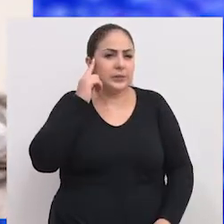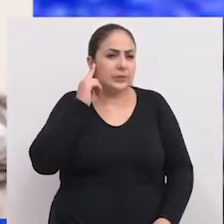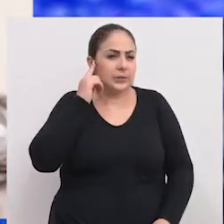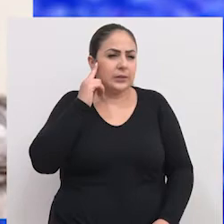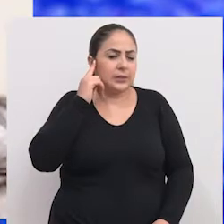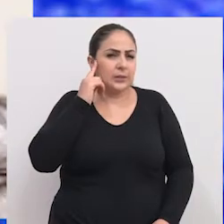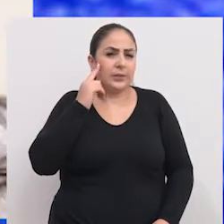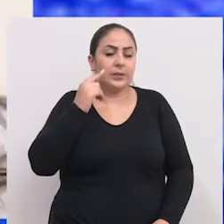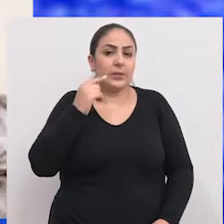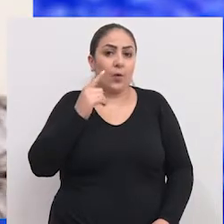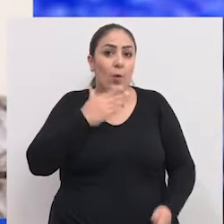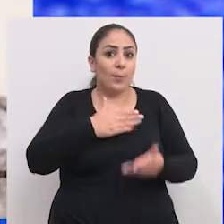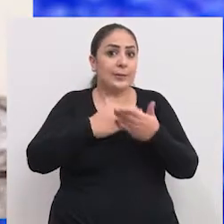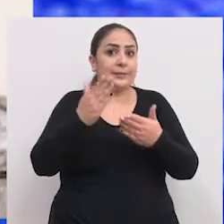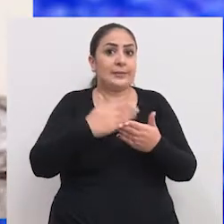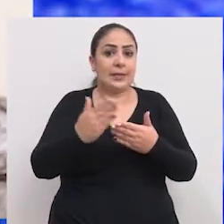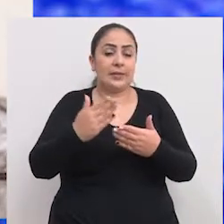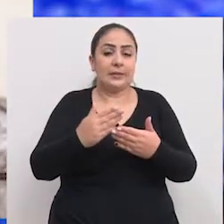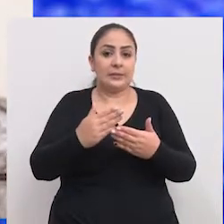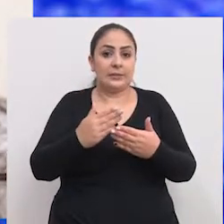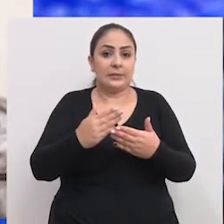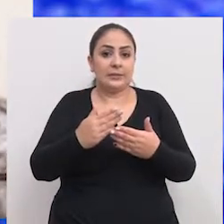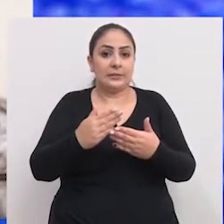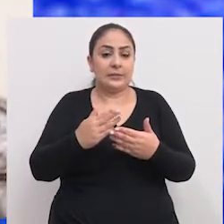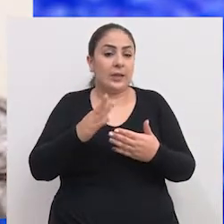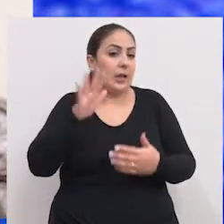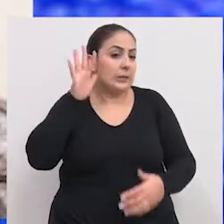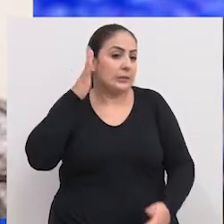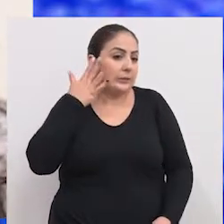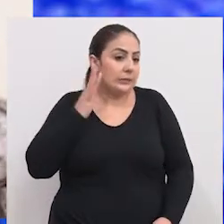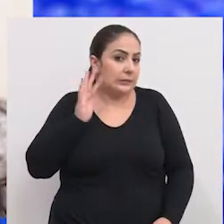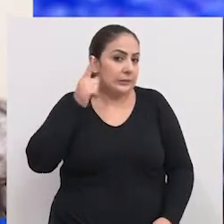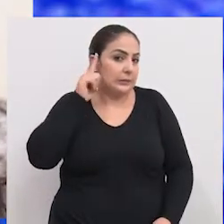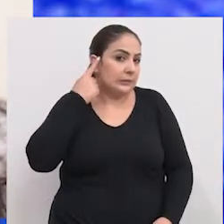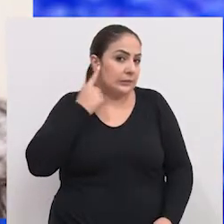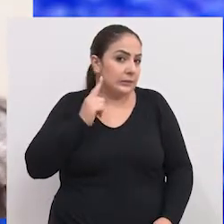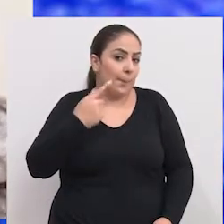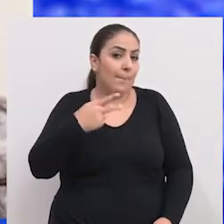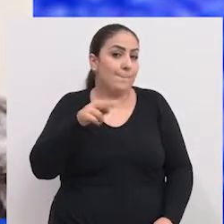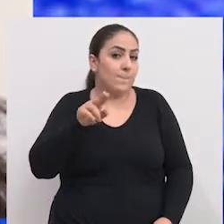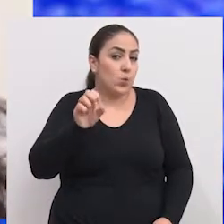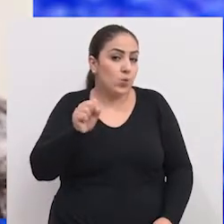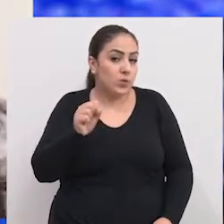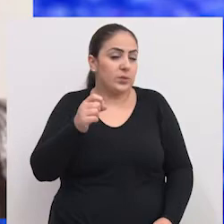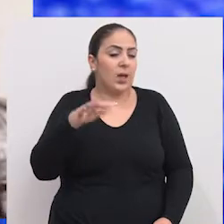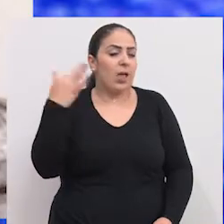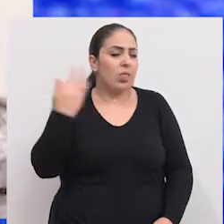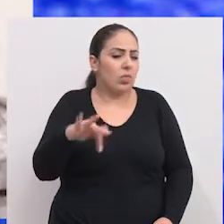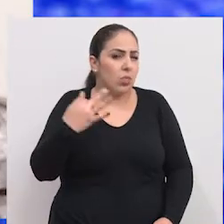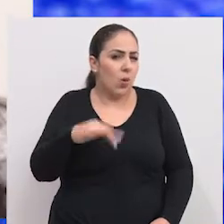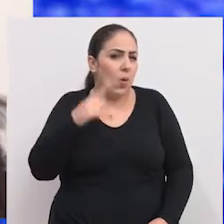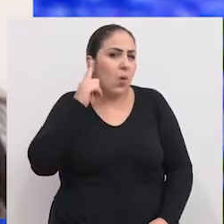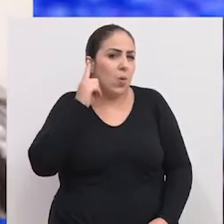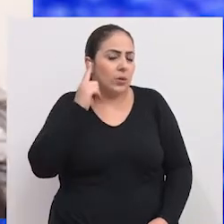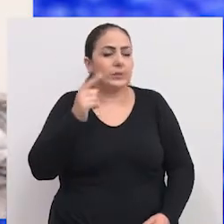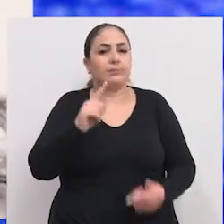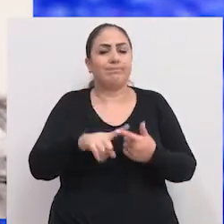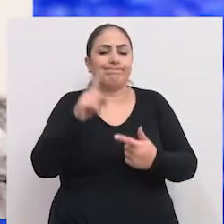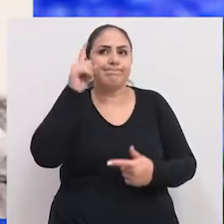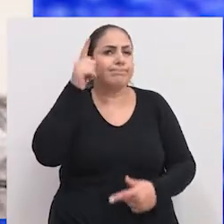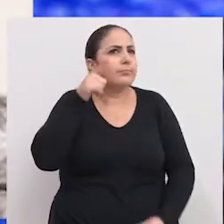ficando nessa região, o corpo estranho, o paciente pode começar a ter secreção por lentes, correpuz, relatar dor no ouvido,